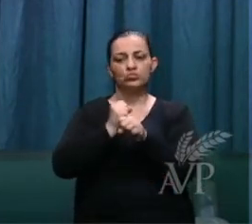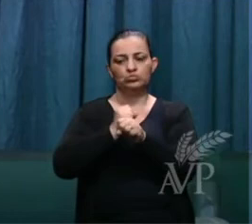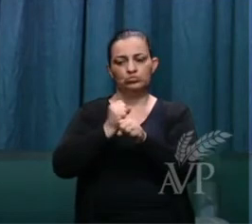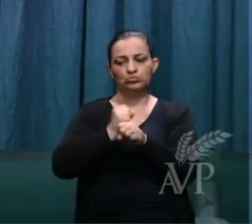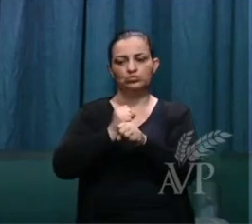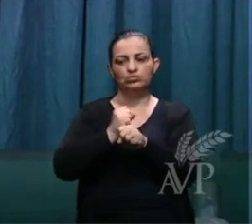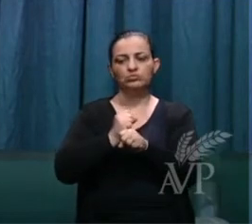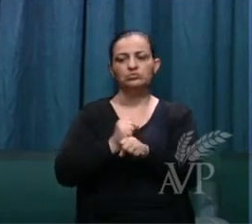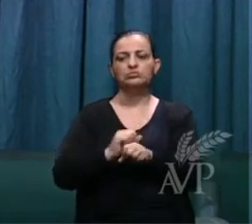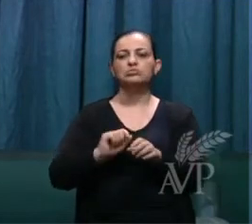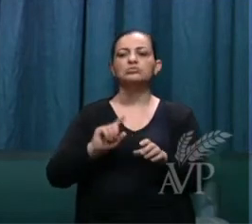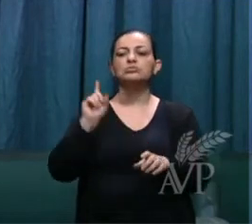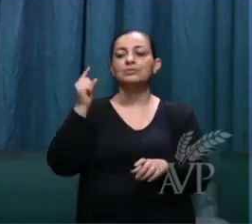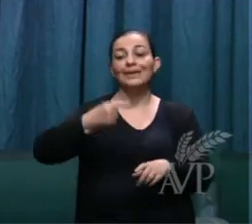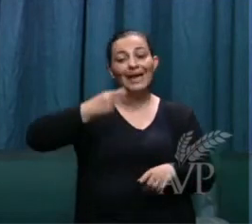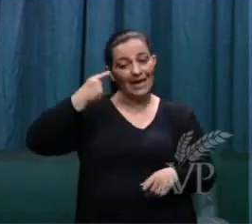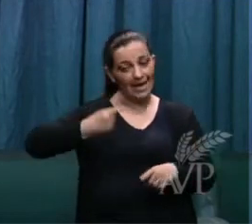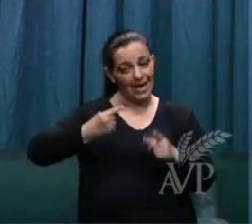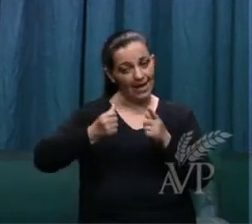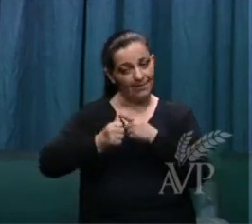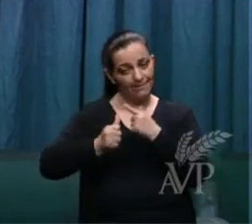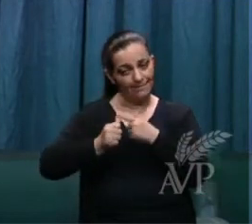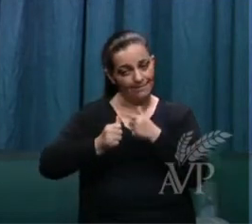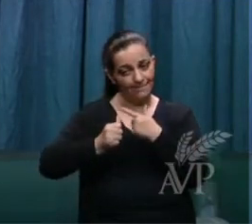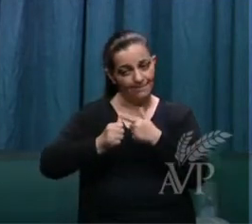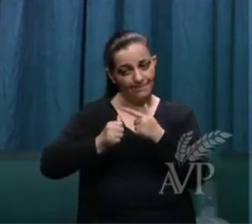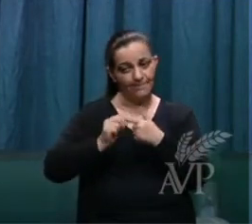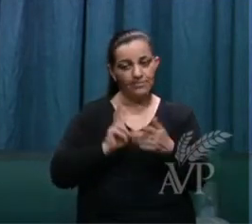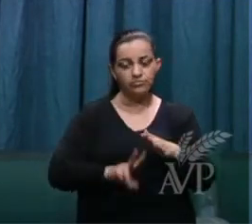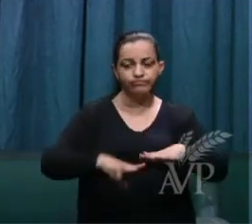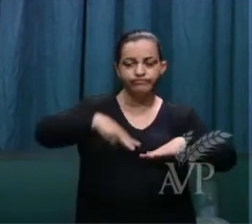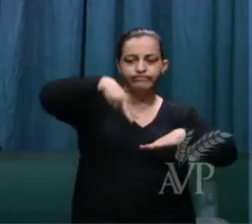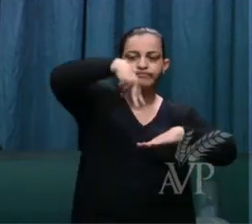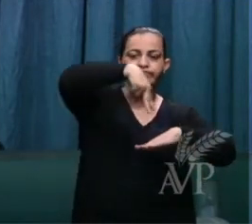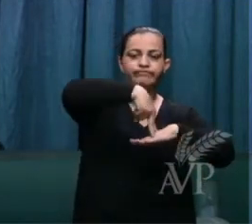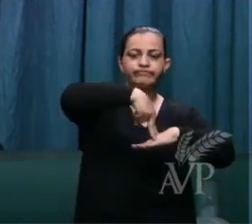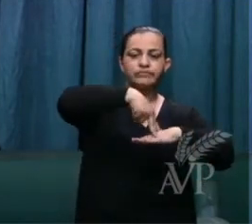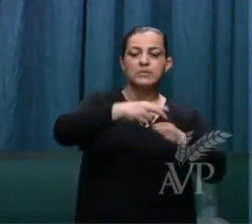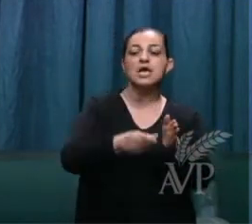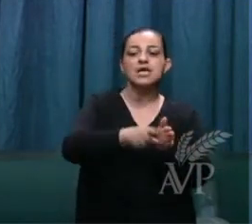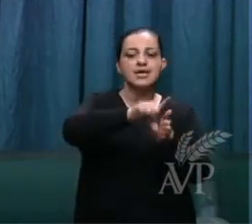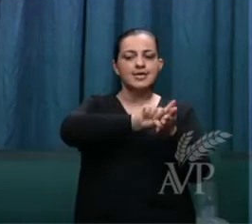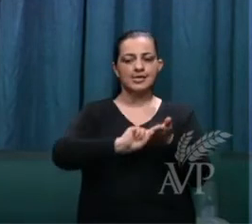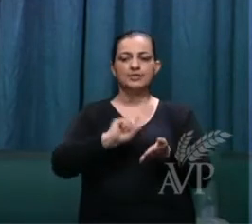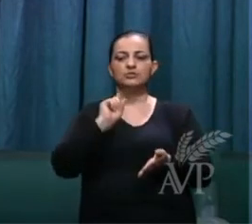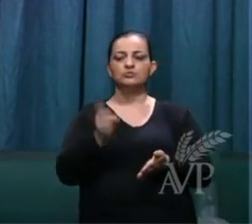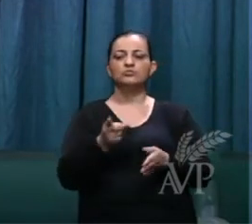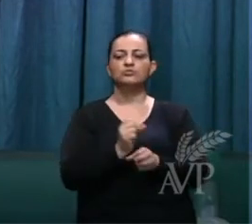esta é a primeira ressurreição então é antes do milênio